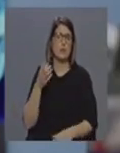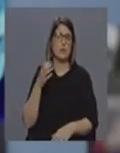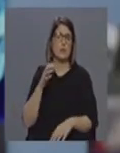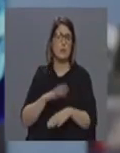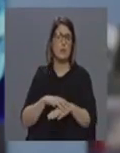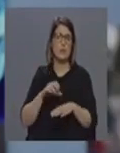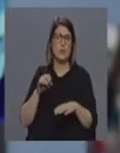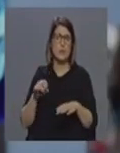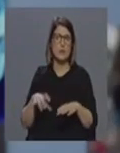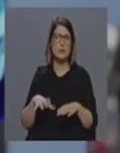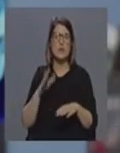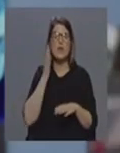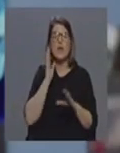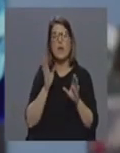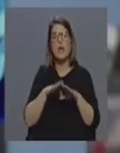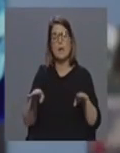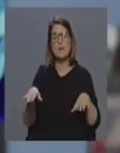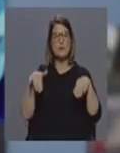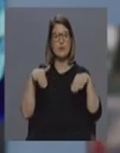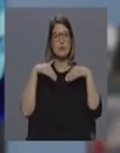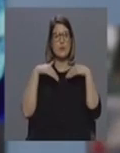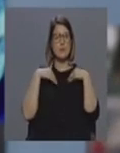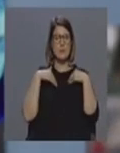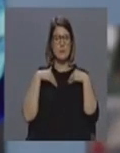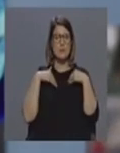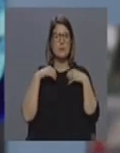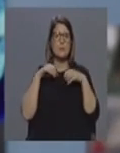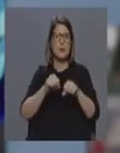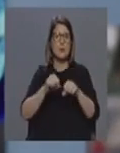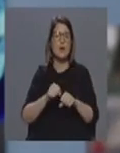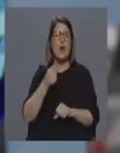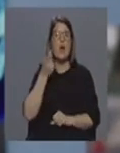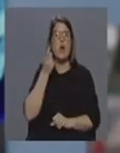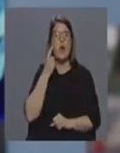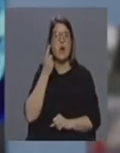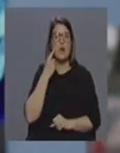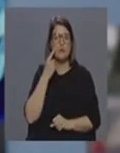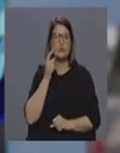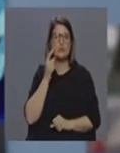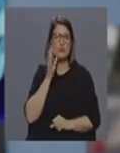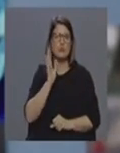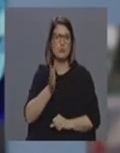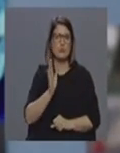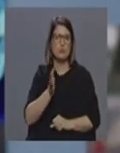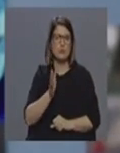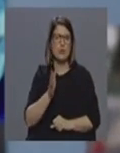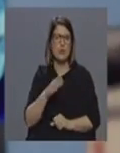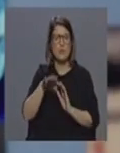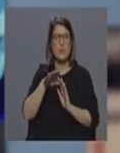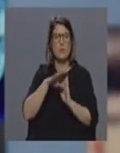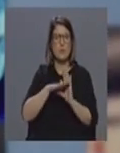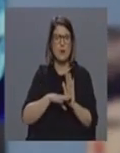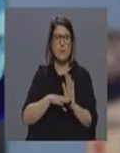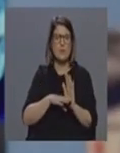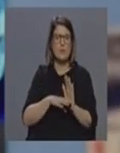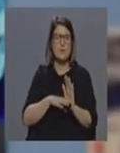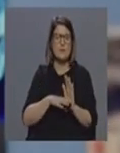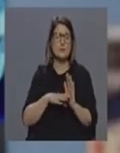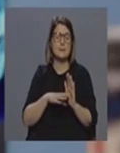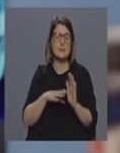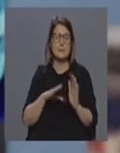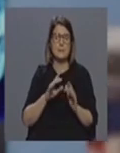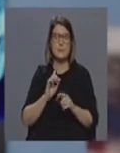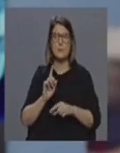camas de internamento e é preciso em tanto ver como em tanto também já foi dito durante o programa que entretanto depois